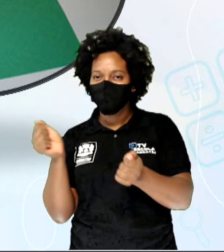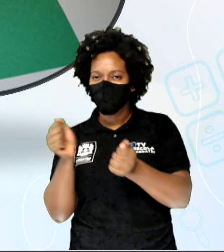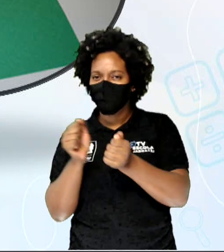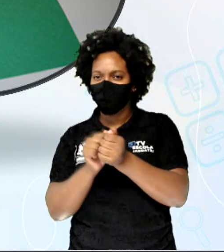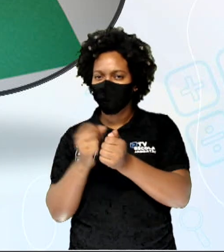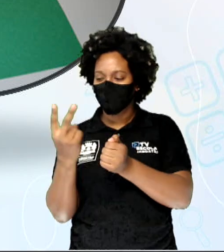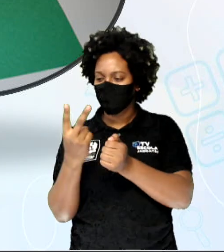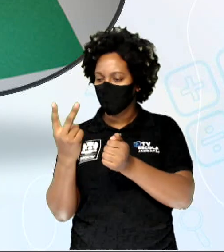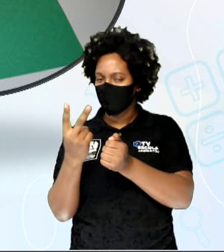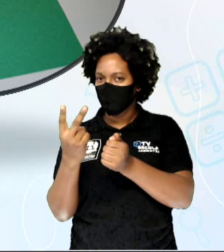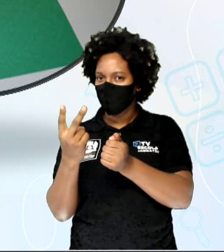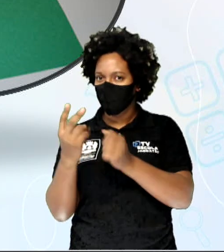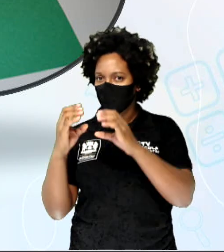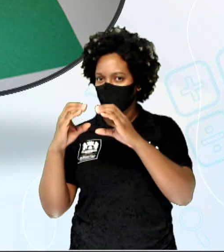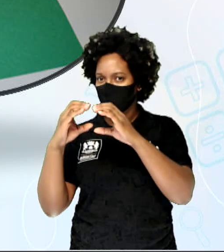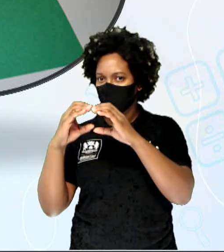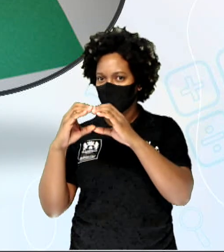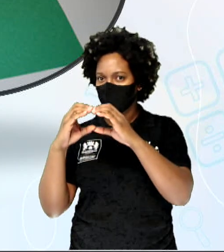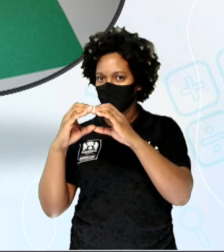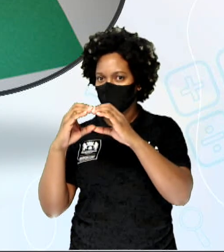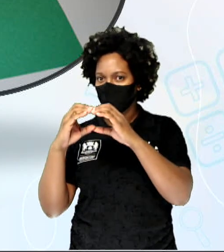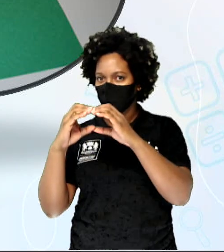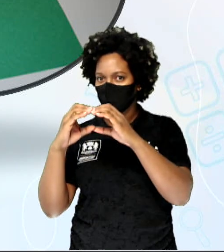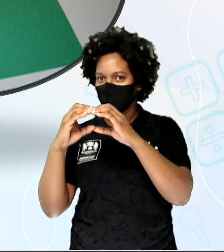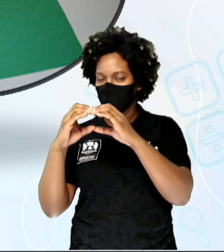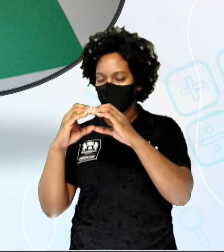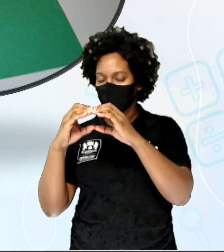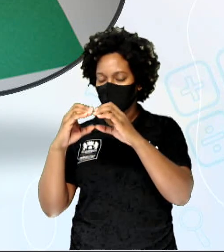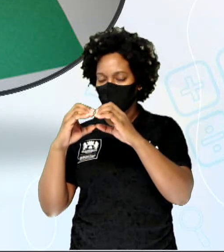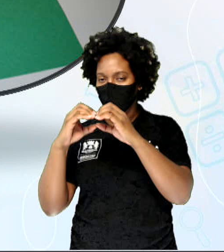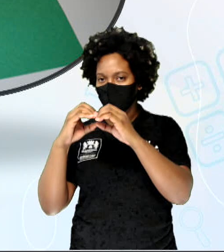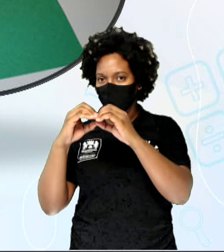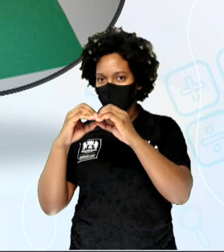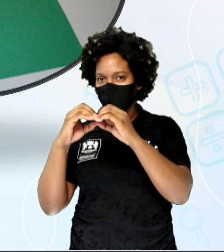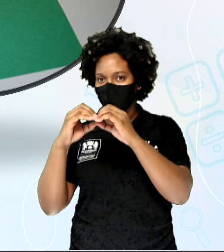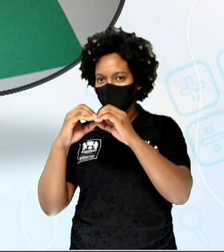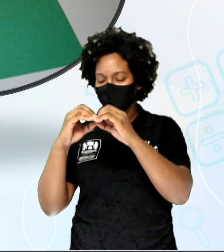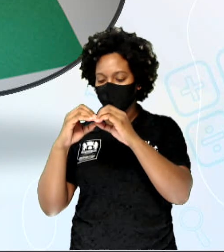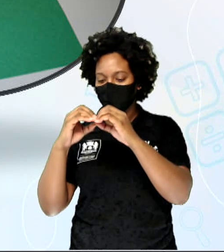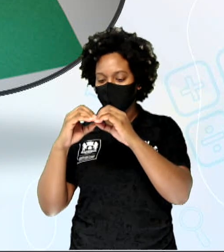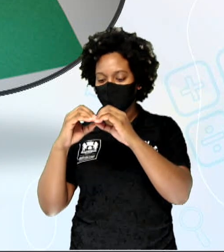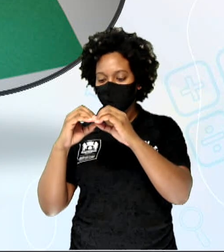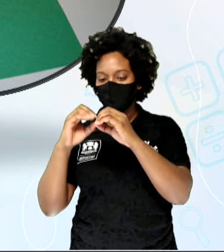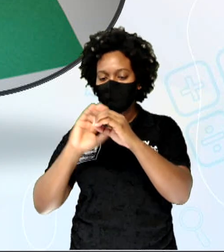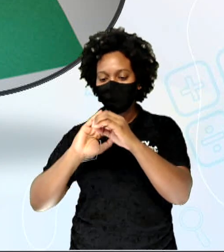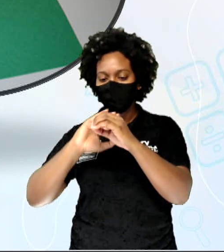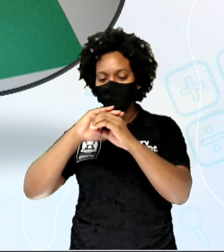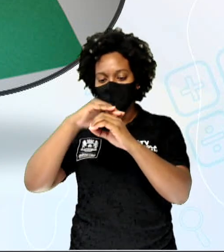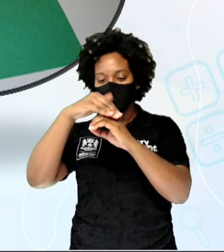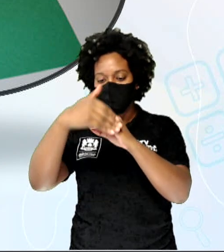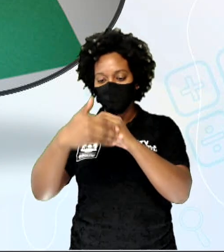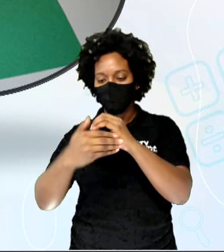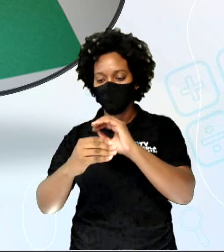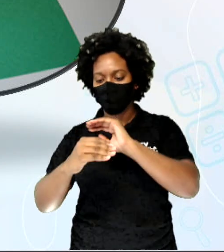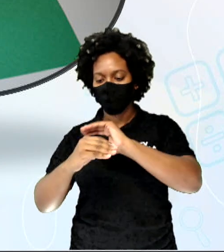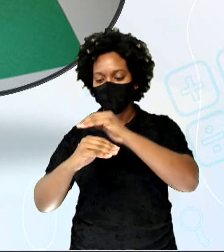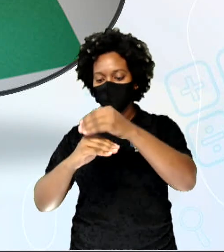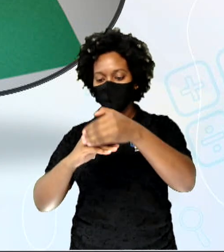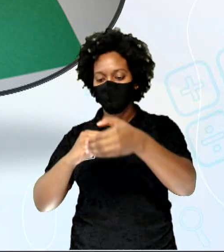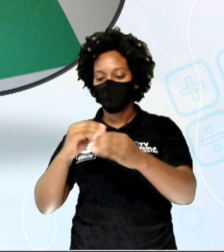dois rolinhos de papel higiênico, vão passar um pedaço de papel por cima para juntar, eles dois unir.